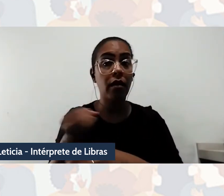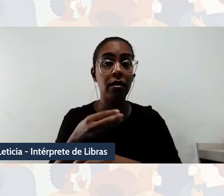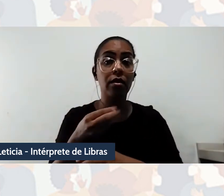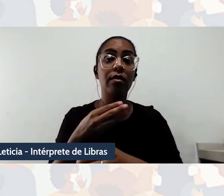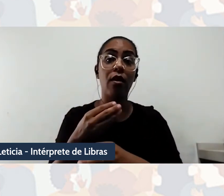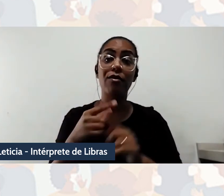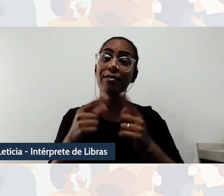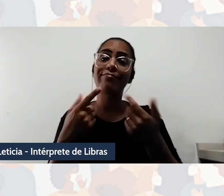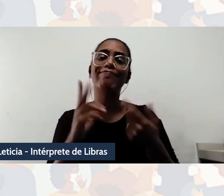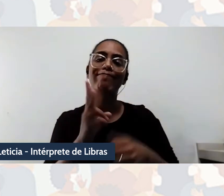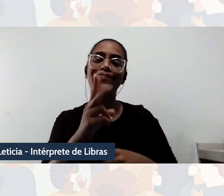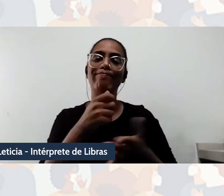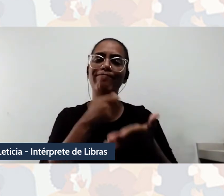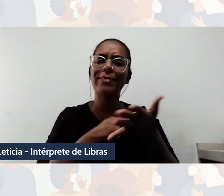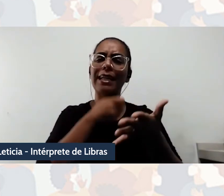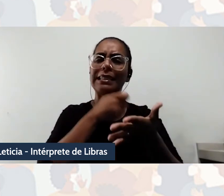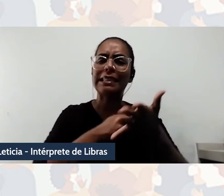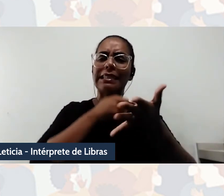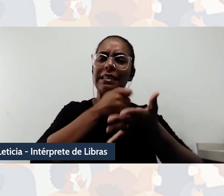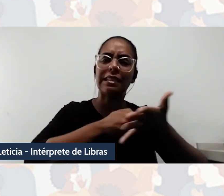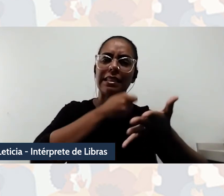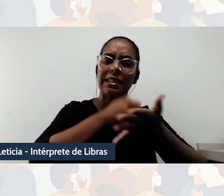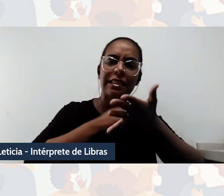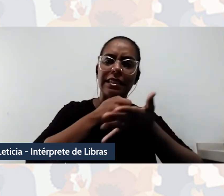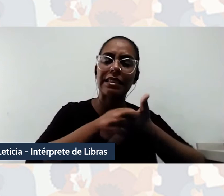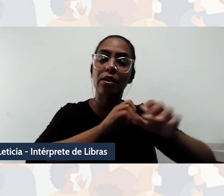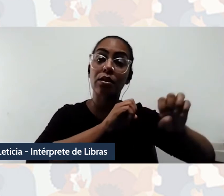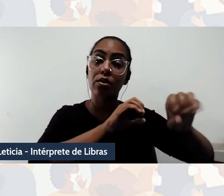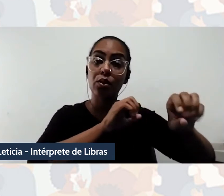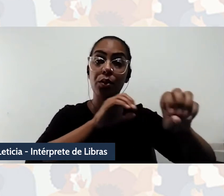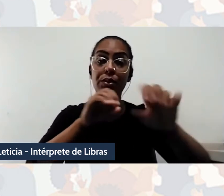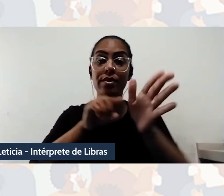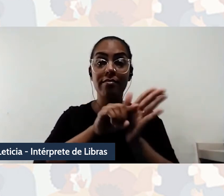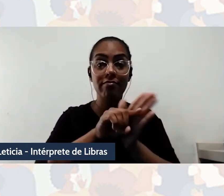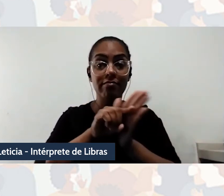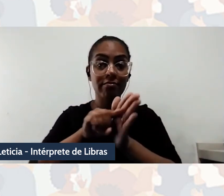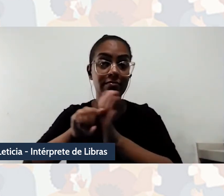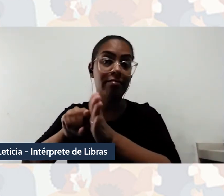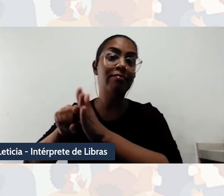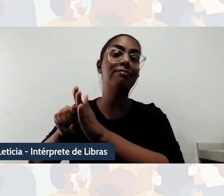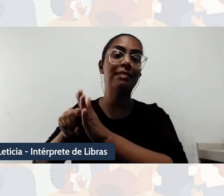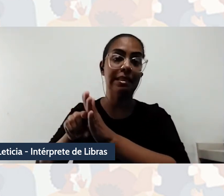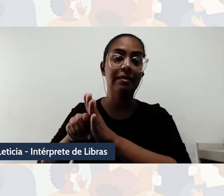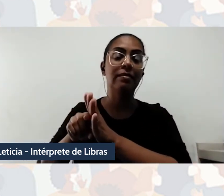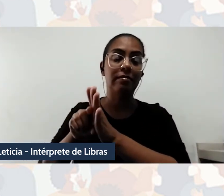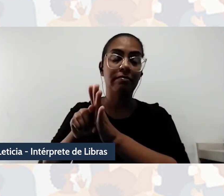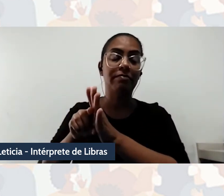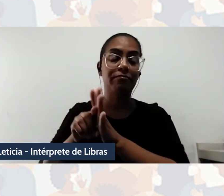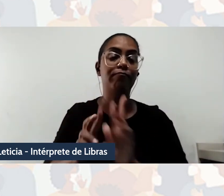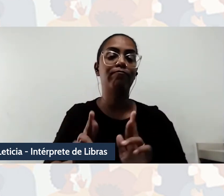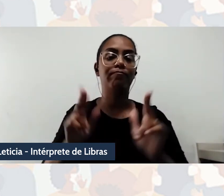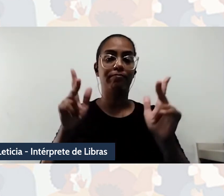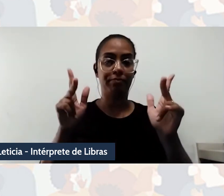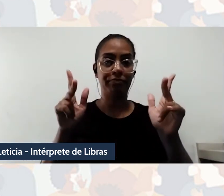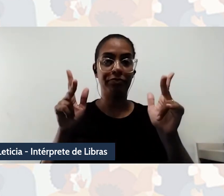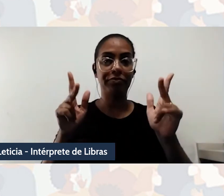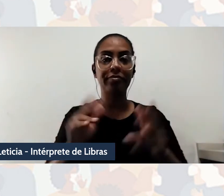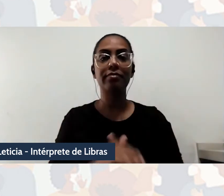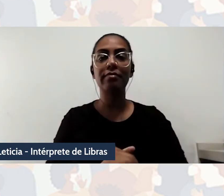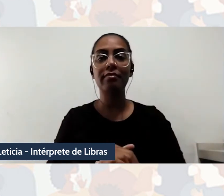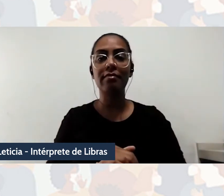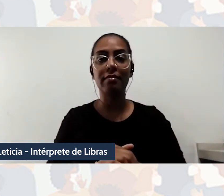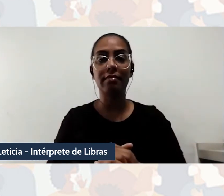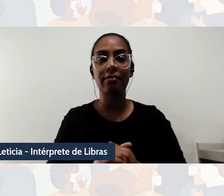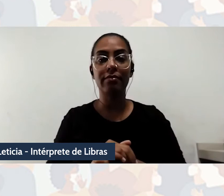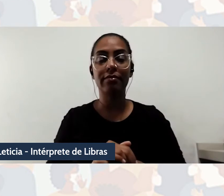luta da própria humanização, da educação, da pesquisa e não deixa de ser diferente. E eu vou passar aqui